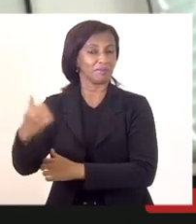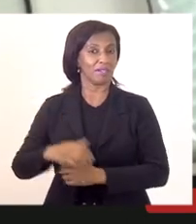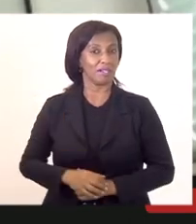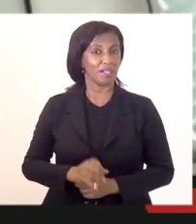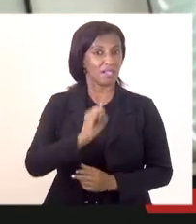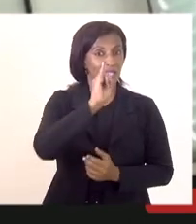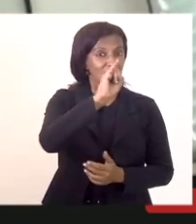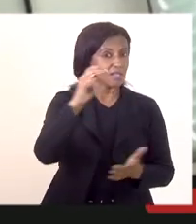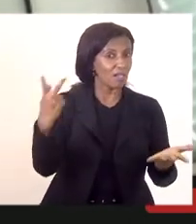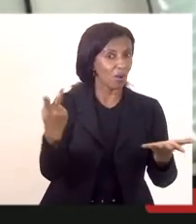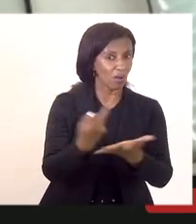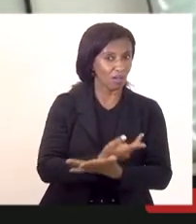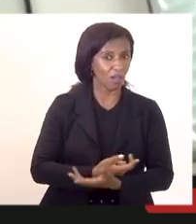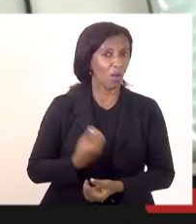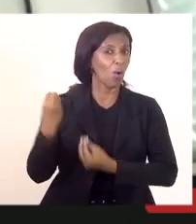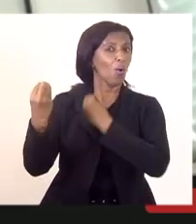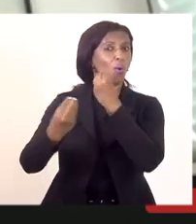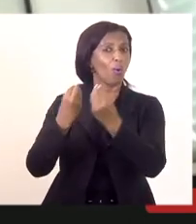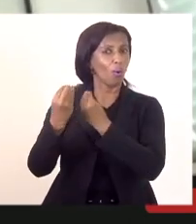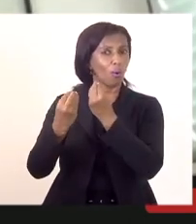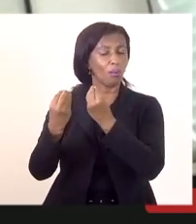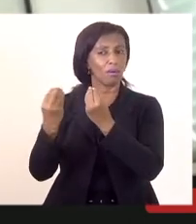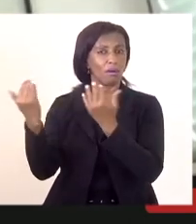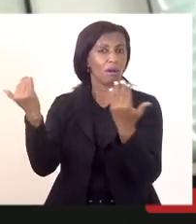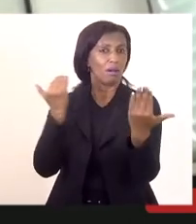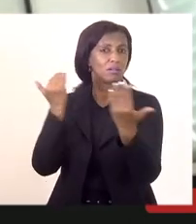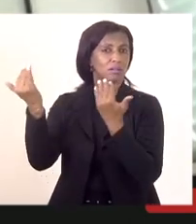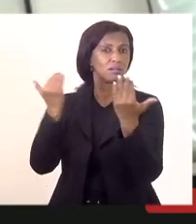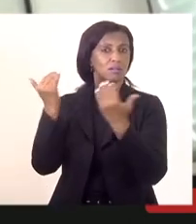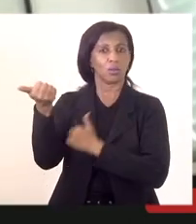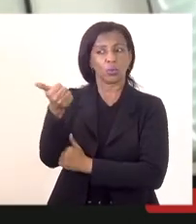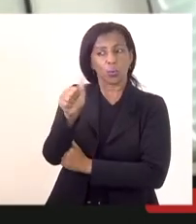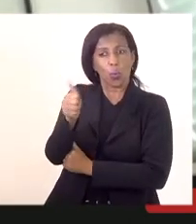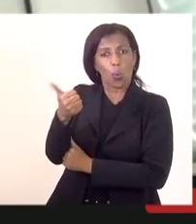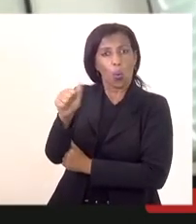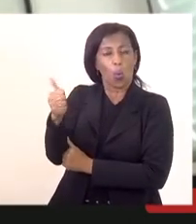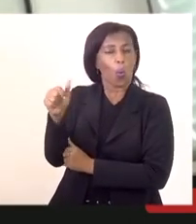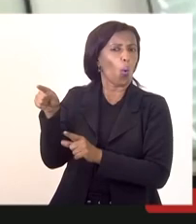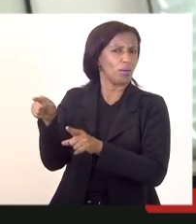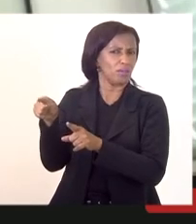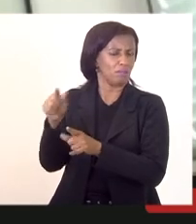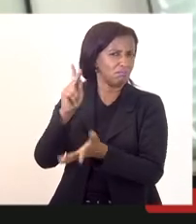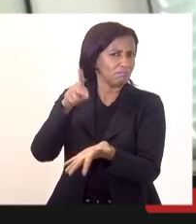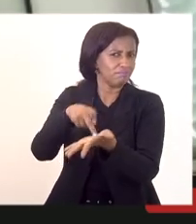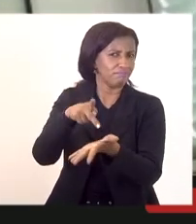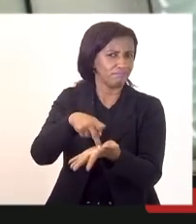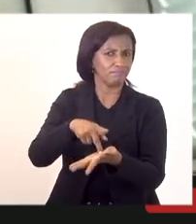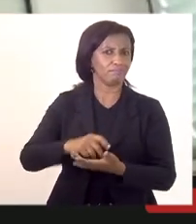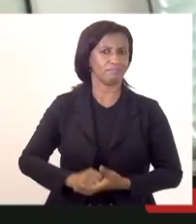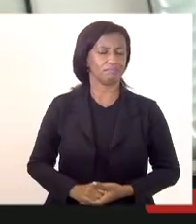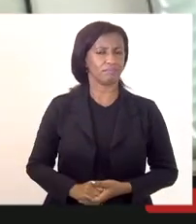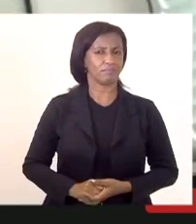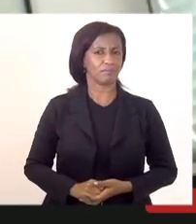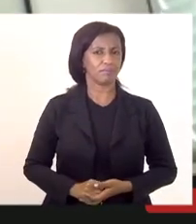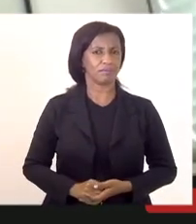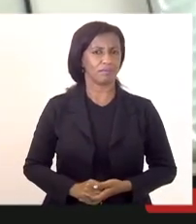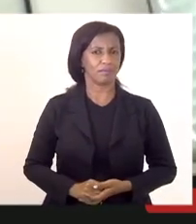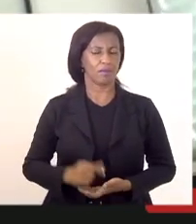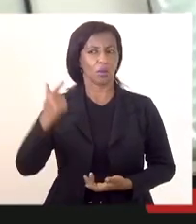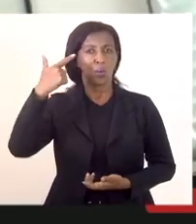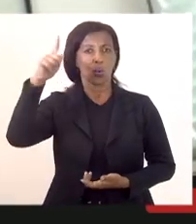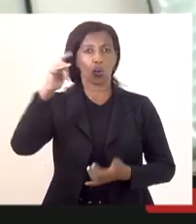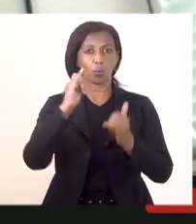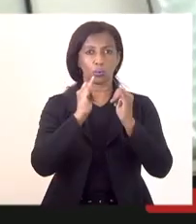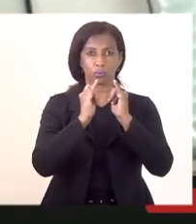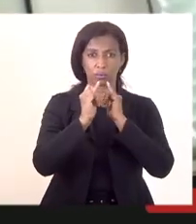procede, como ficará essa relação, essa questão dos 11 cotistas, se isso procede, de fato? Outro dado